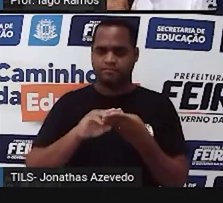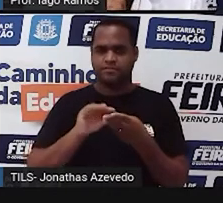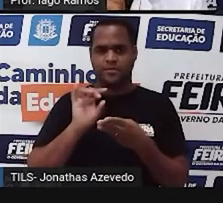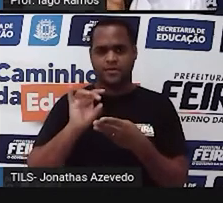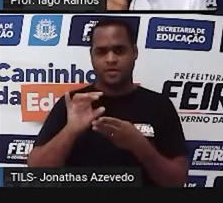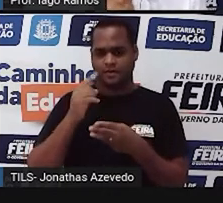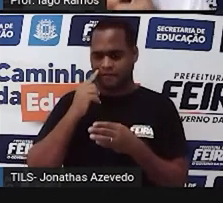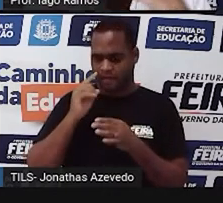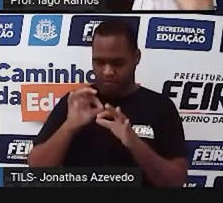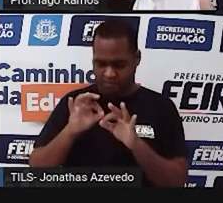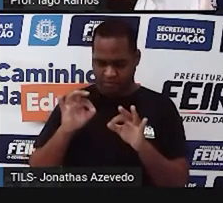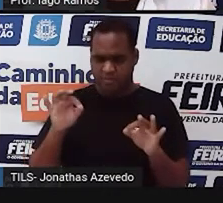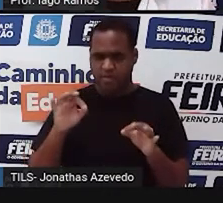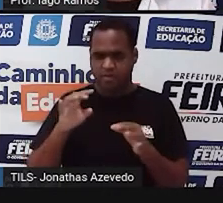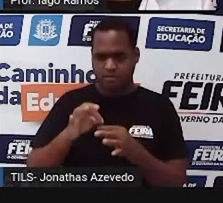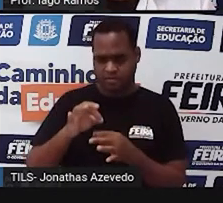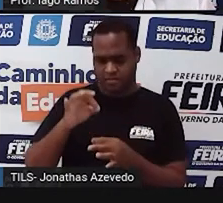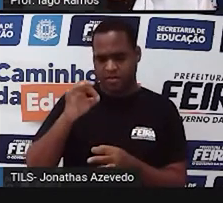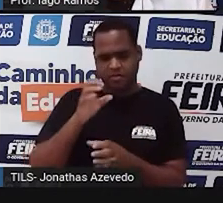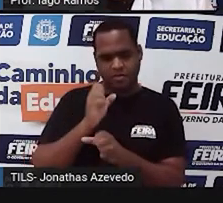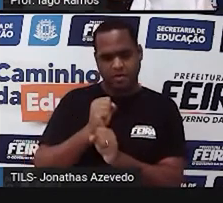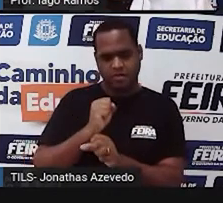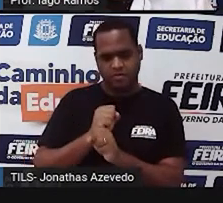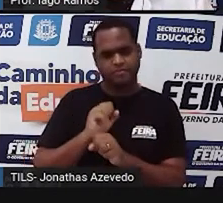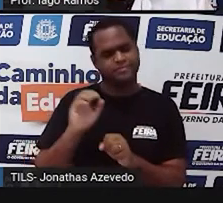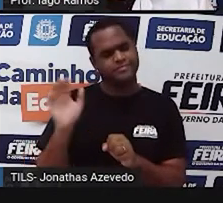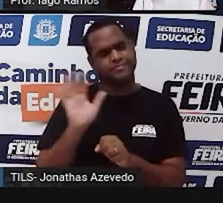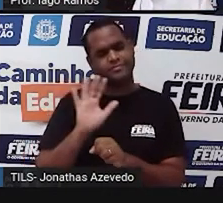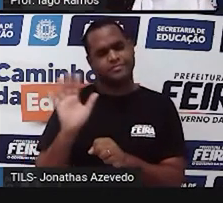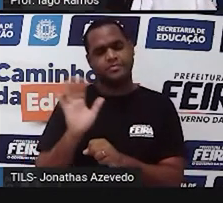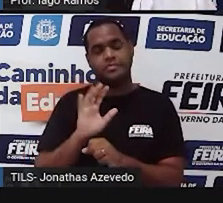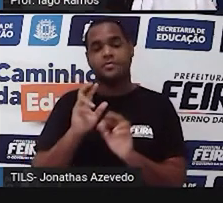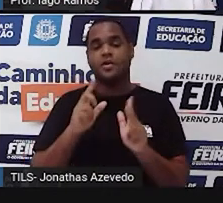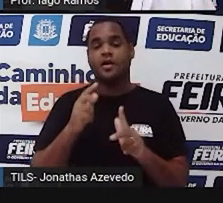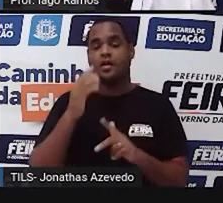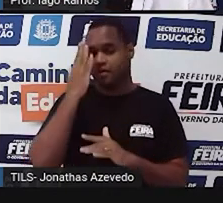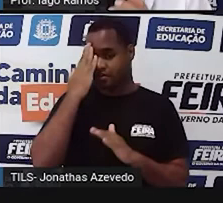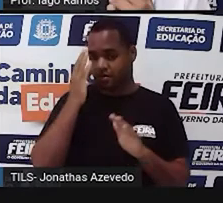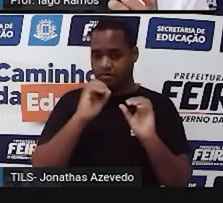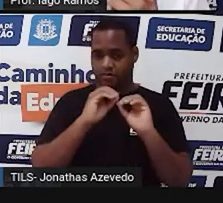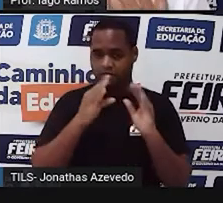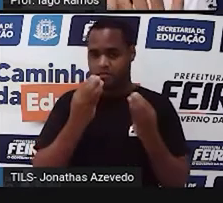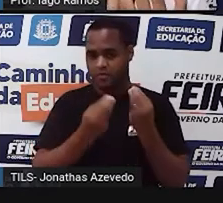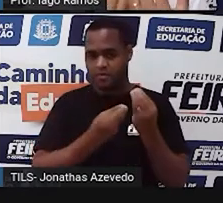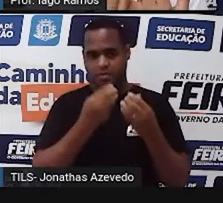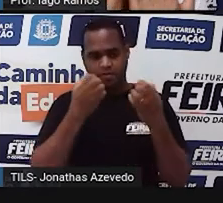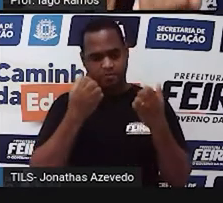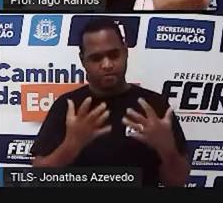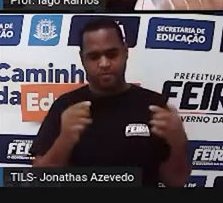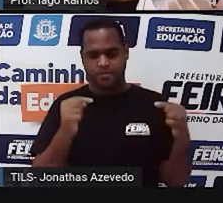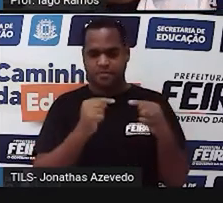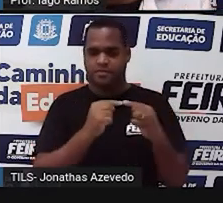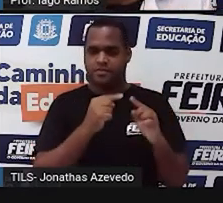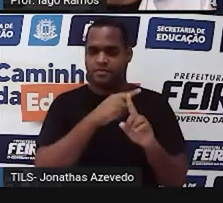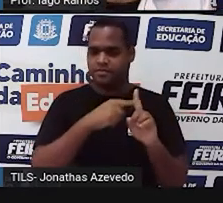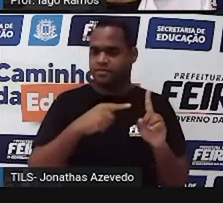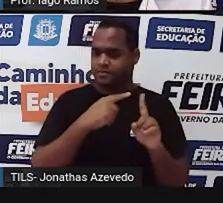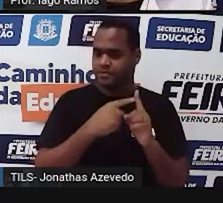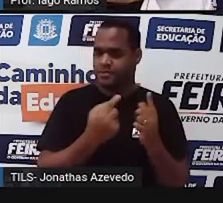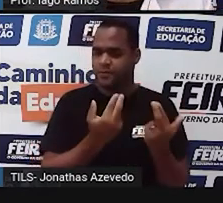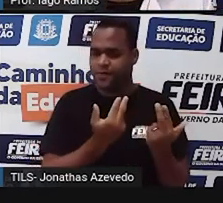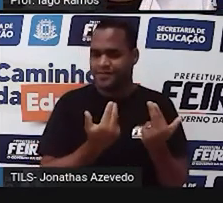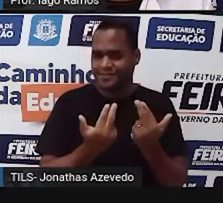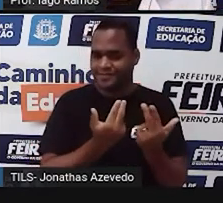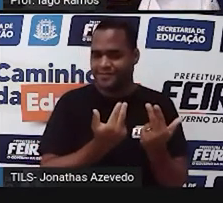medir. Com essa balança, a gente consegue entender como funciona uma igualdade. Olha